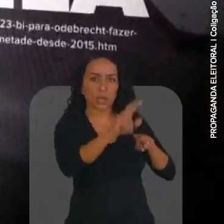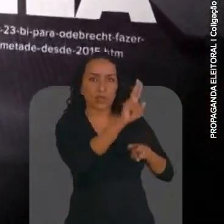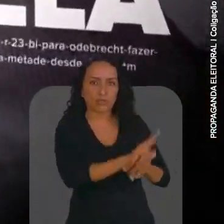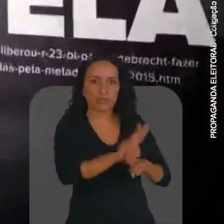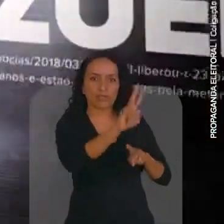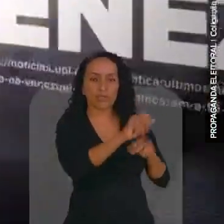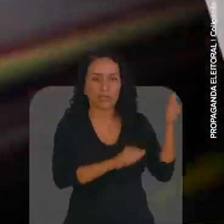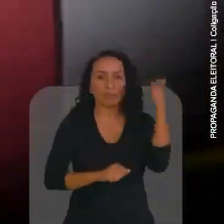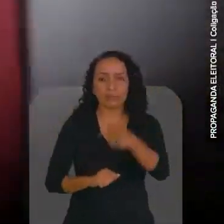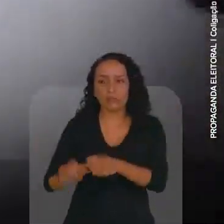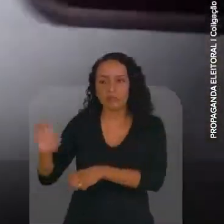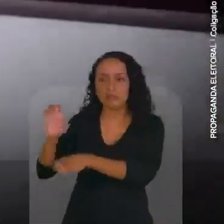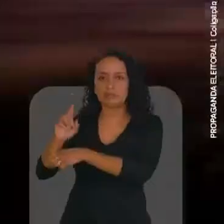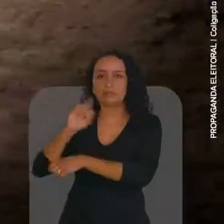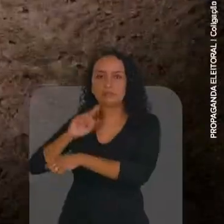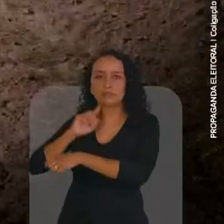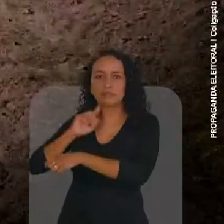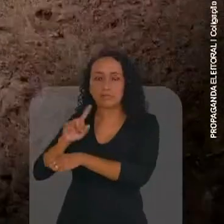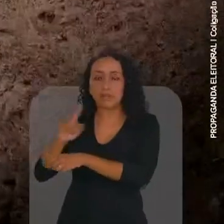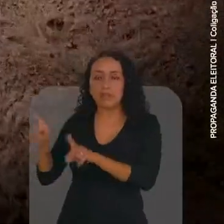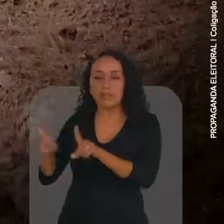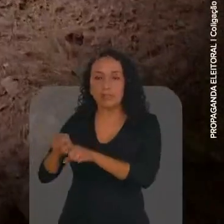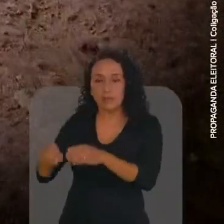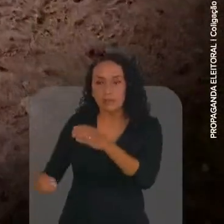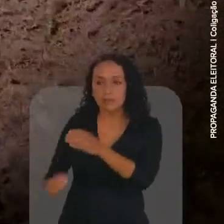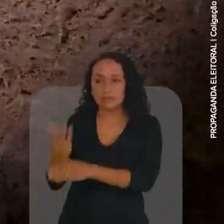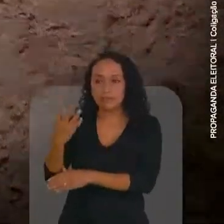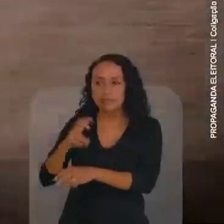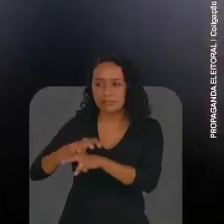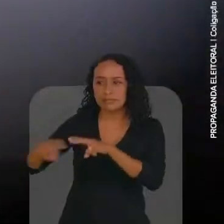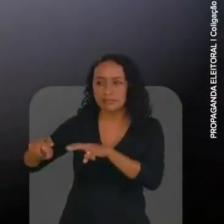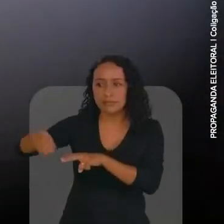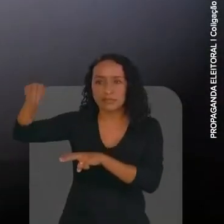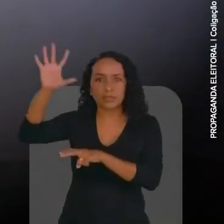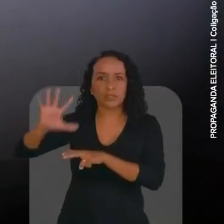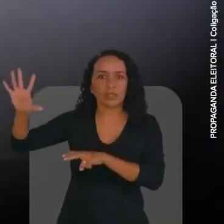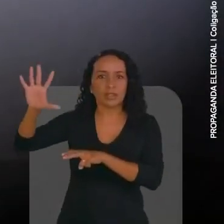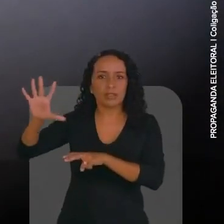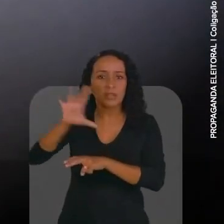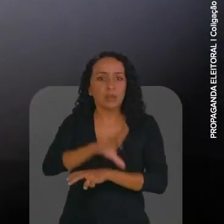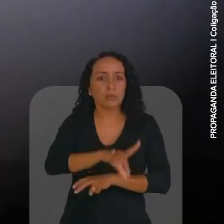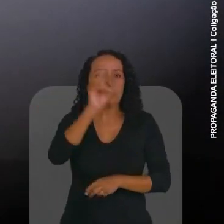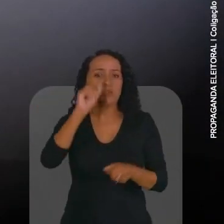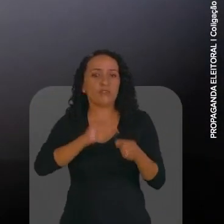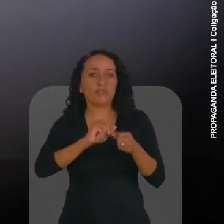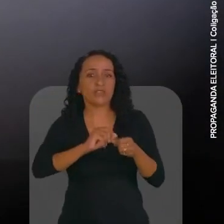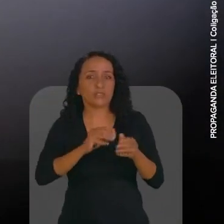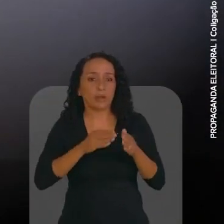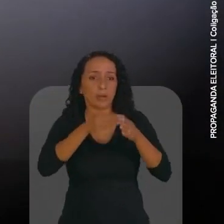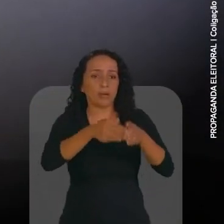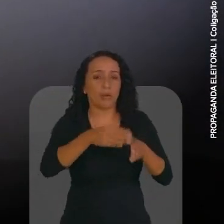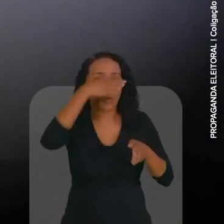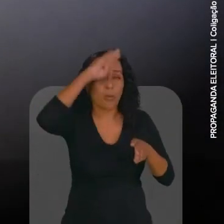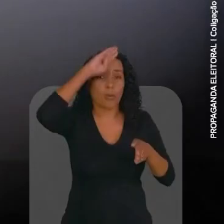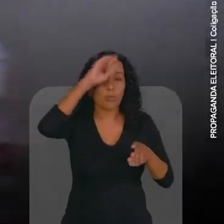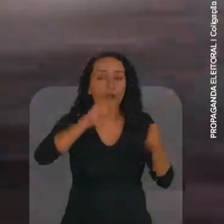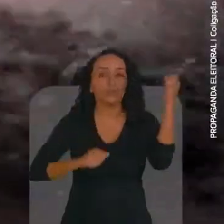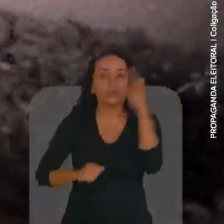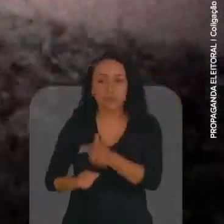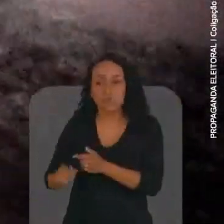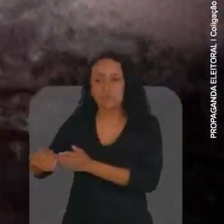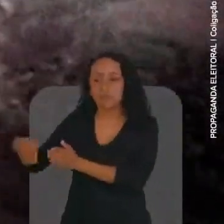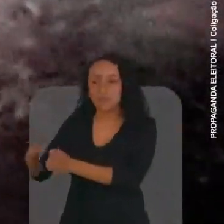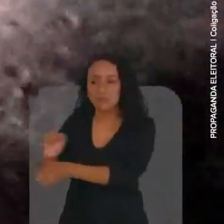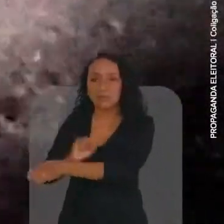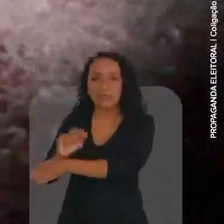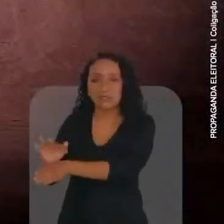no metrô de Minas Gerais e fazer a ferrovia transnordestina. O PT preferiu fazer porto em Cuba do que fazer a transposição do